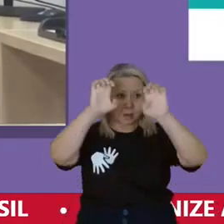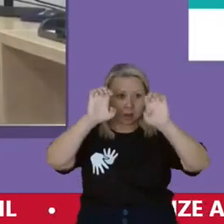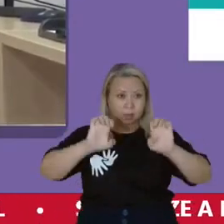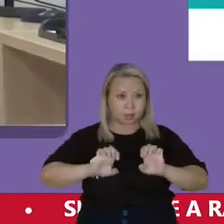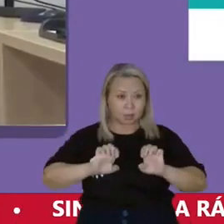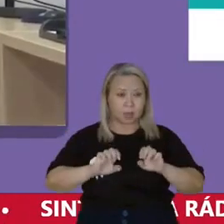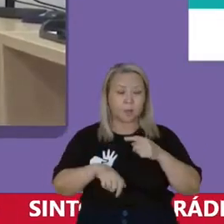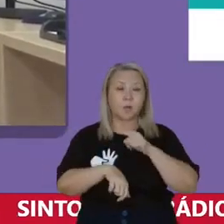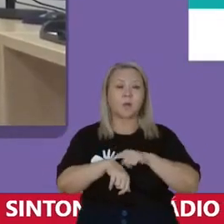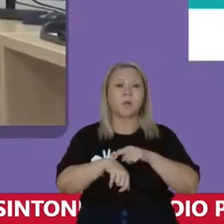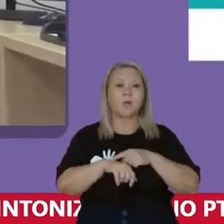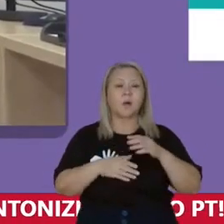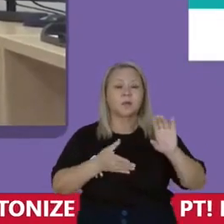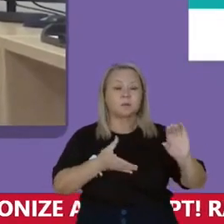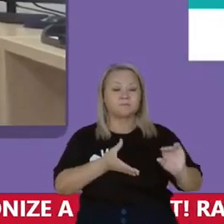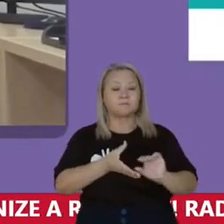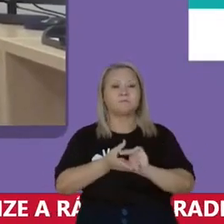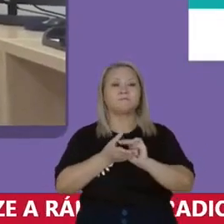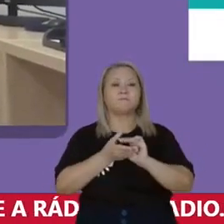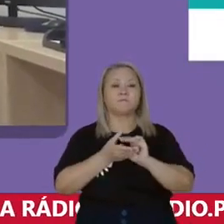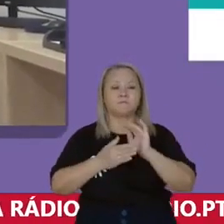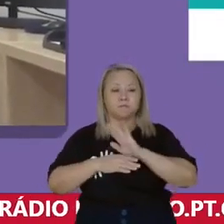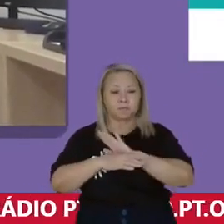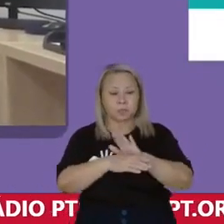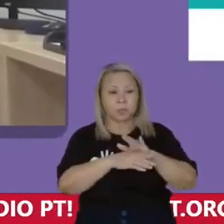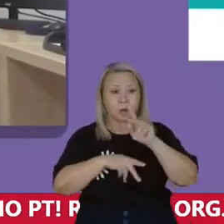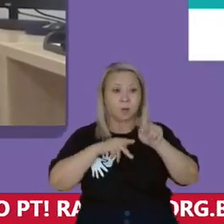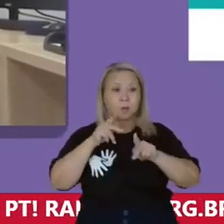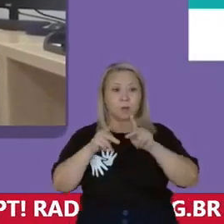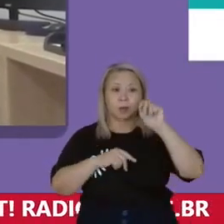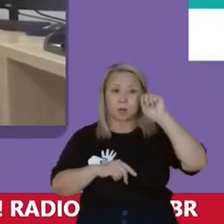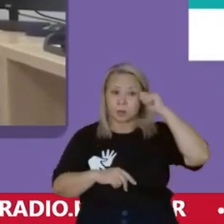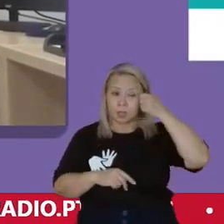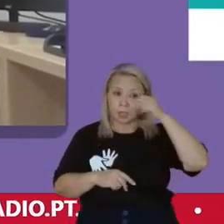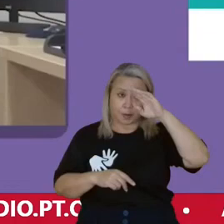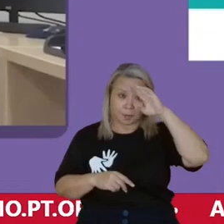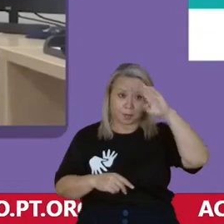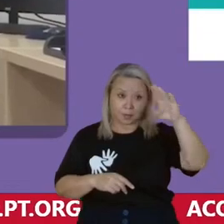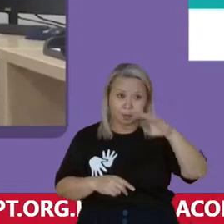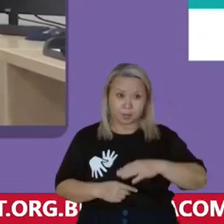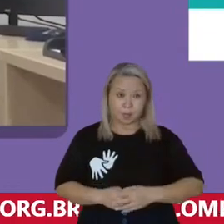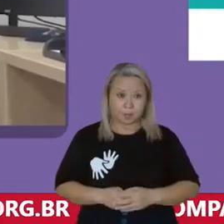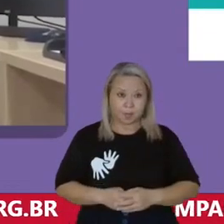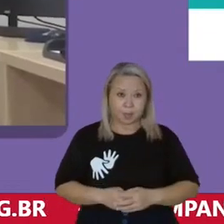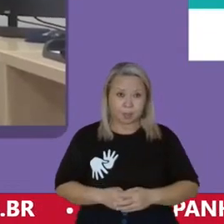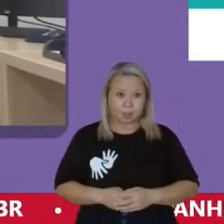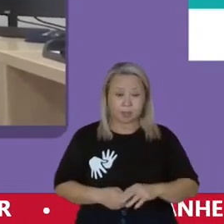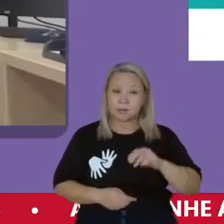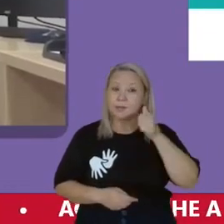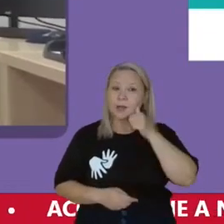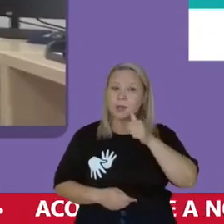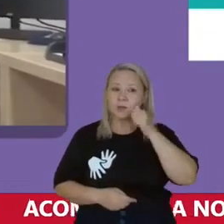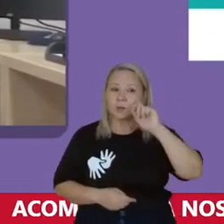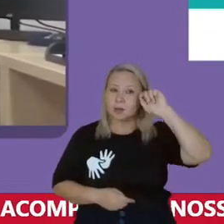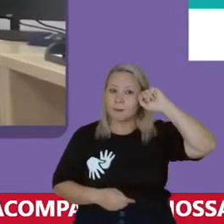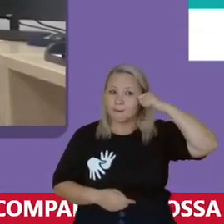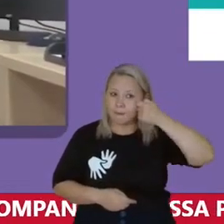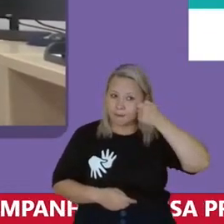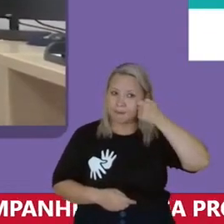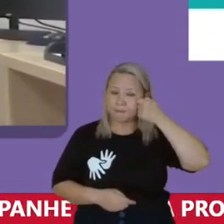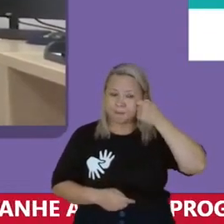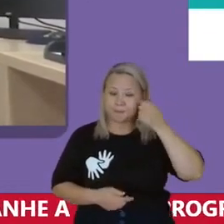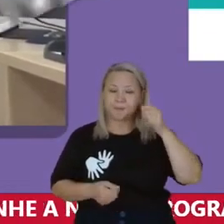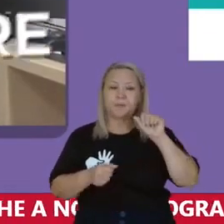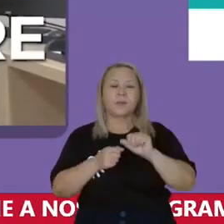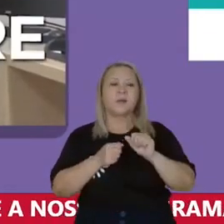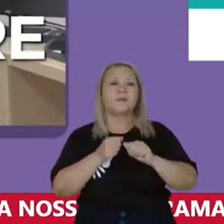Quando ele investir na população negra Principalmente nas mulheres negras Quando eles